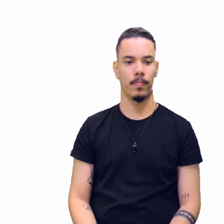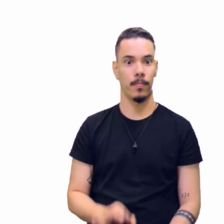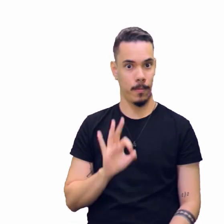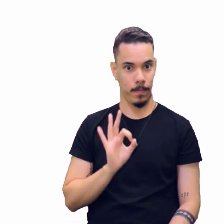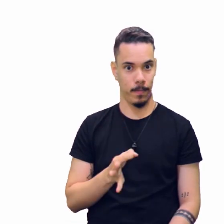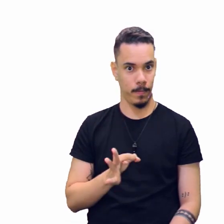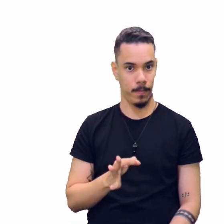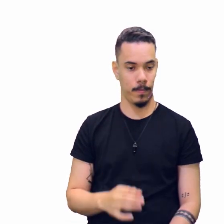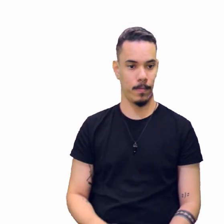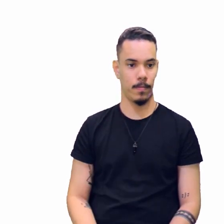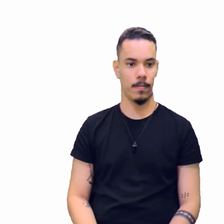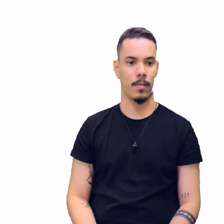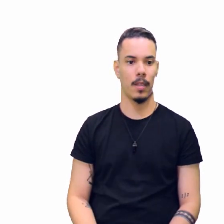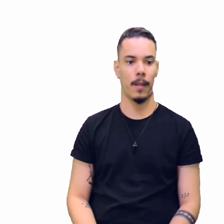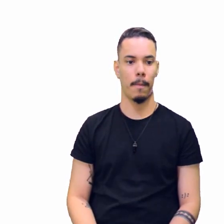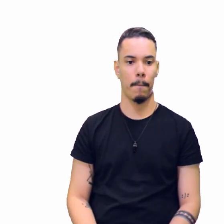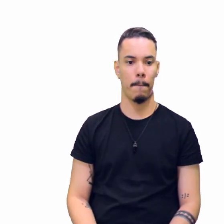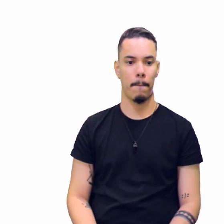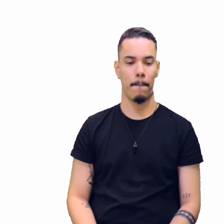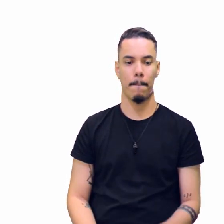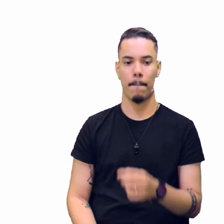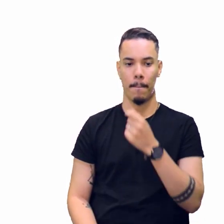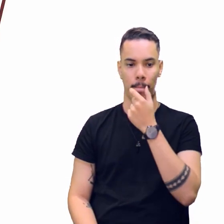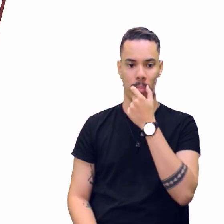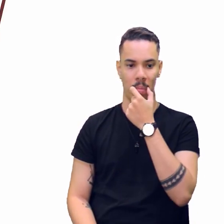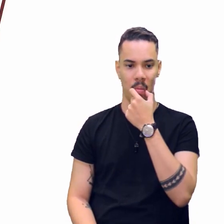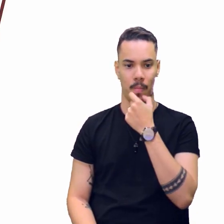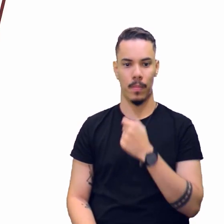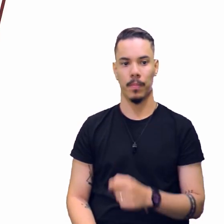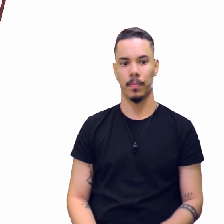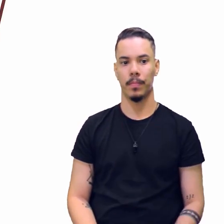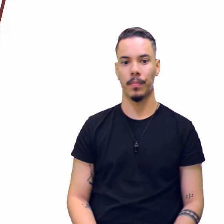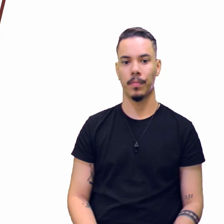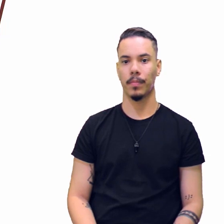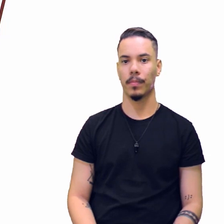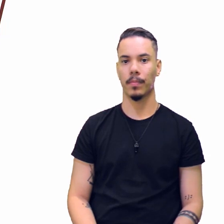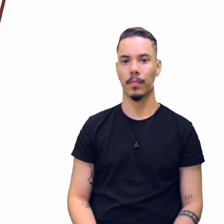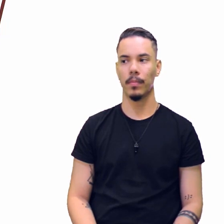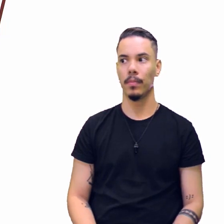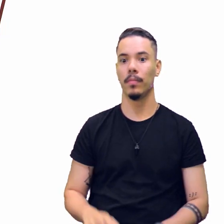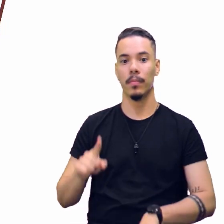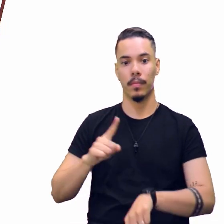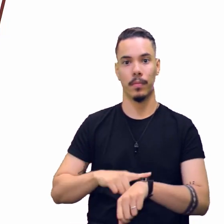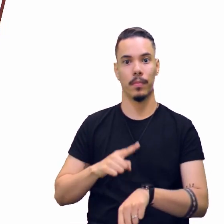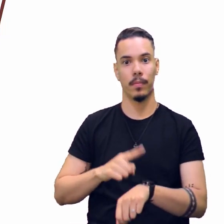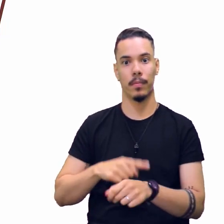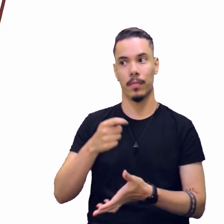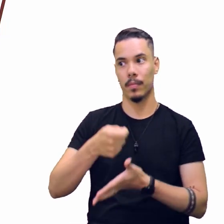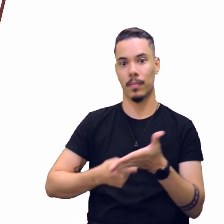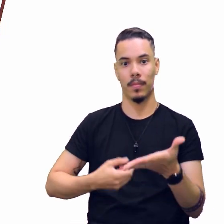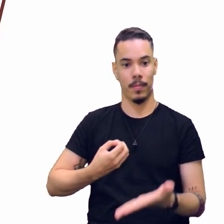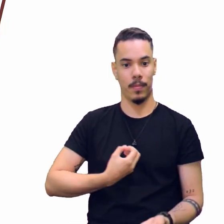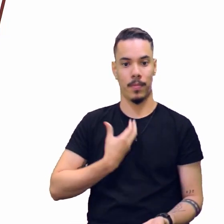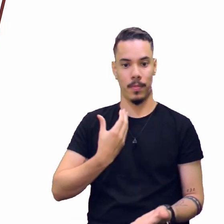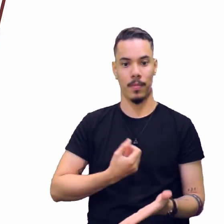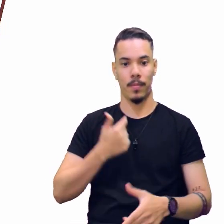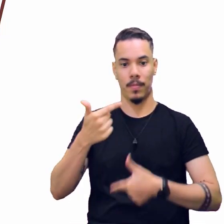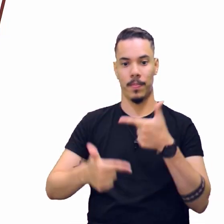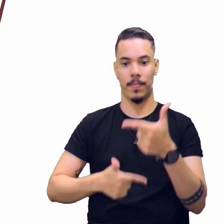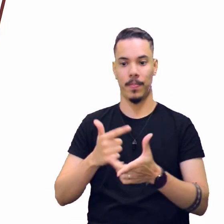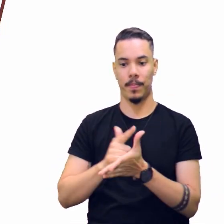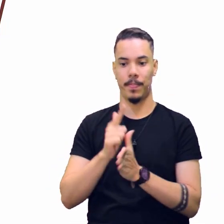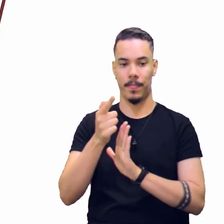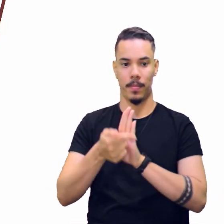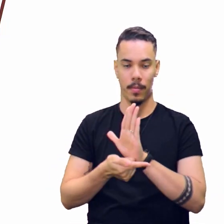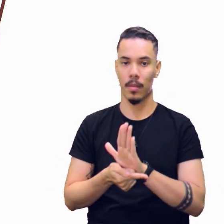Tá bom? E vamos lá, então, para a nossa hora de produzir, o Trabalhando Gênero,